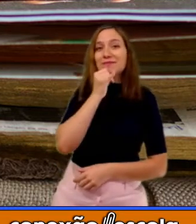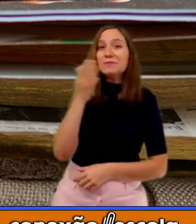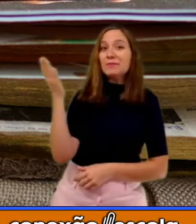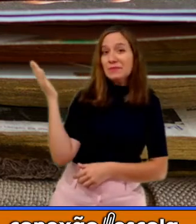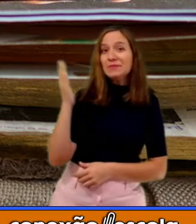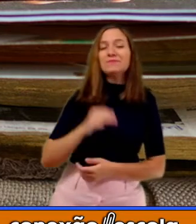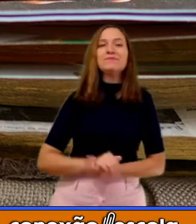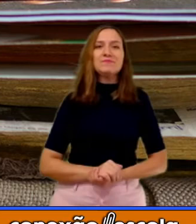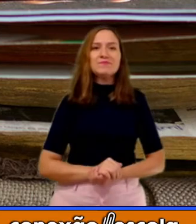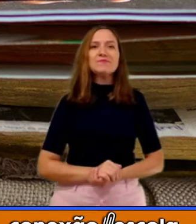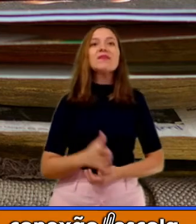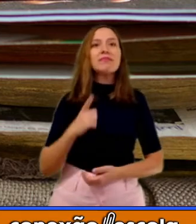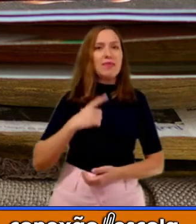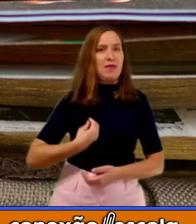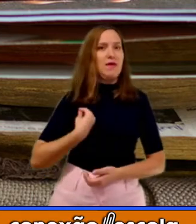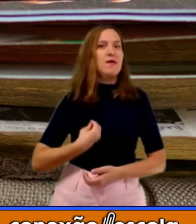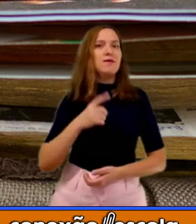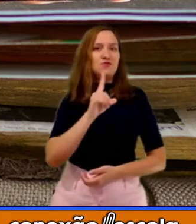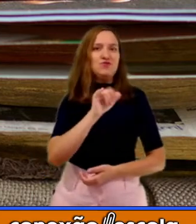Palavras com dígrafo.